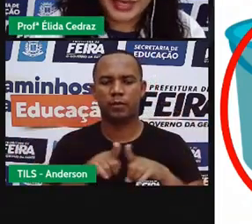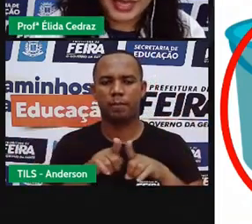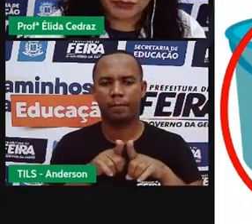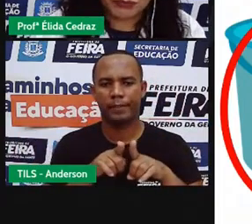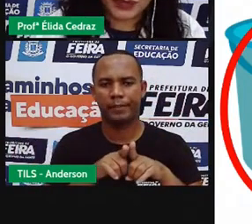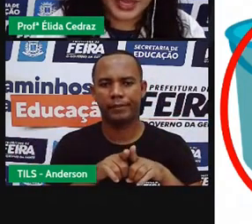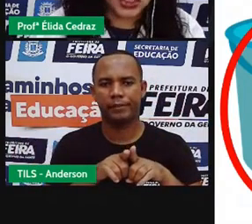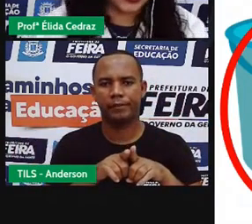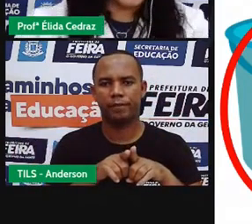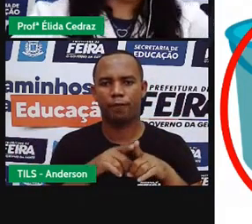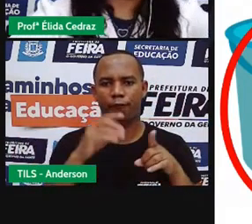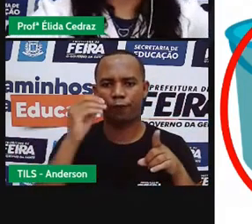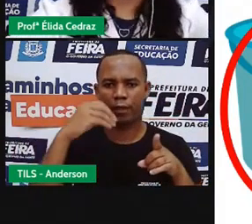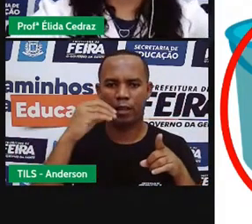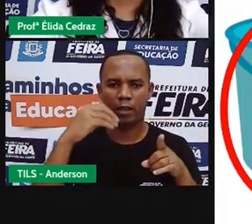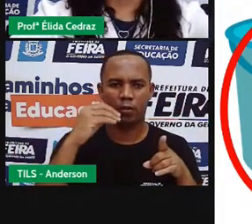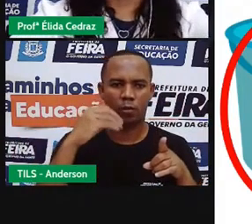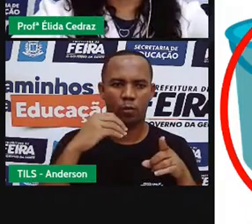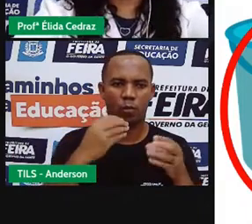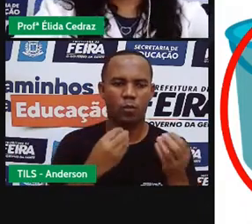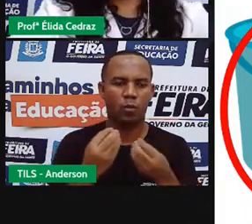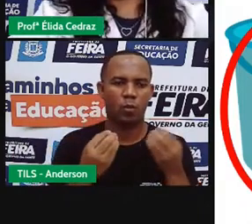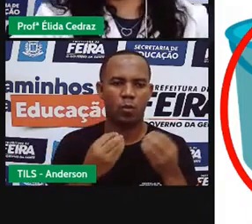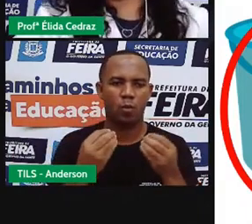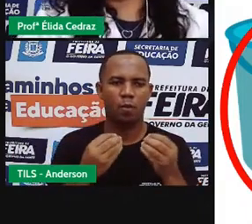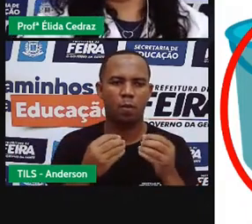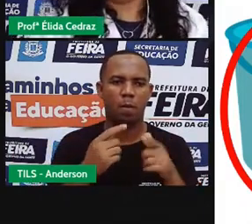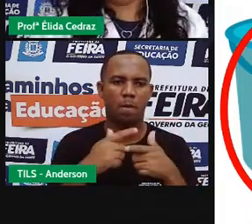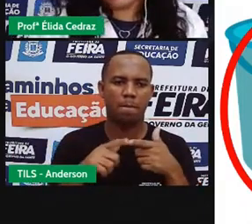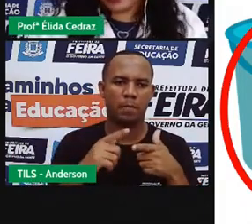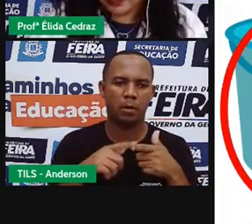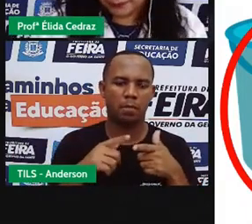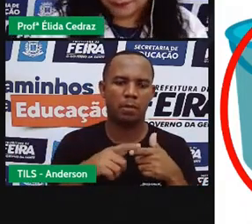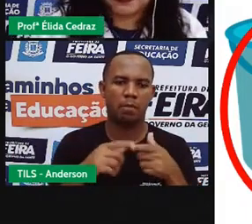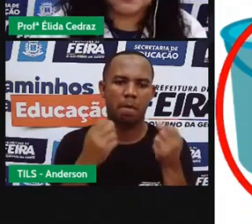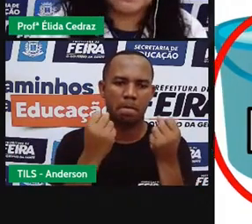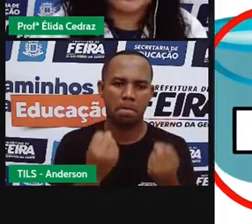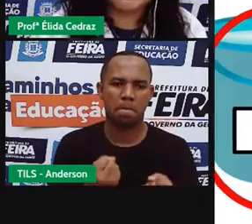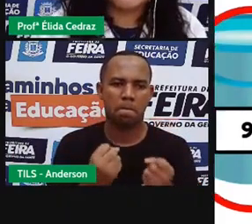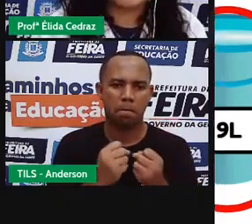for um material frágil, ele pode danificar e romper.